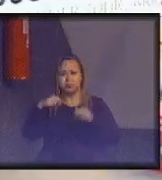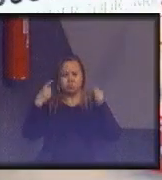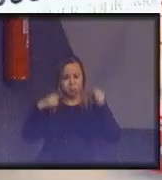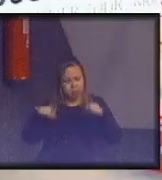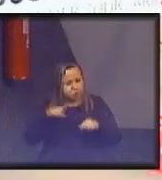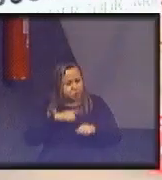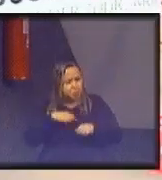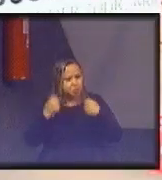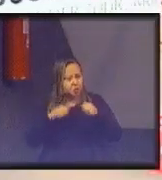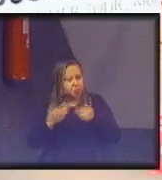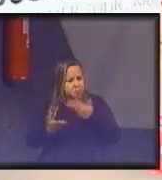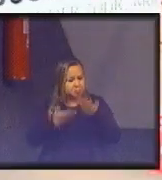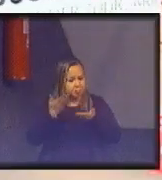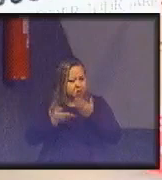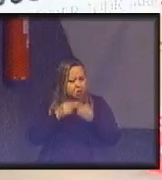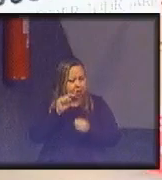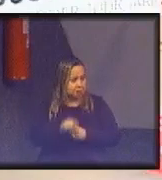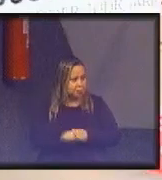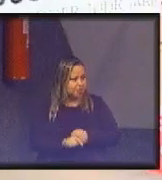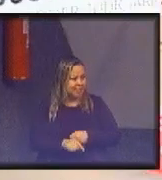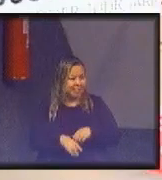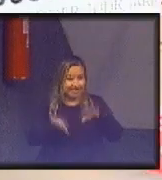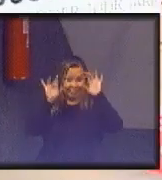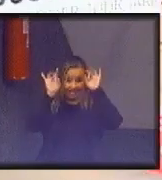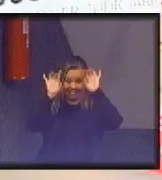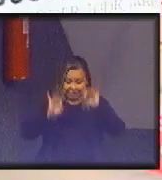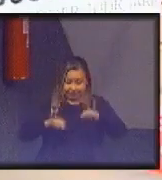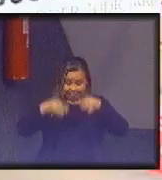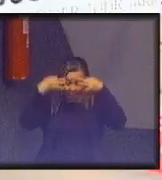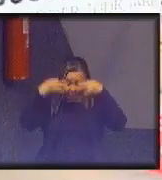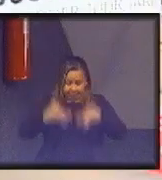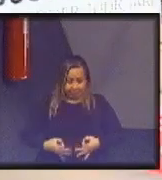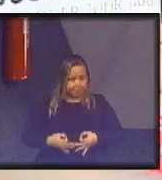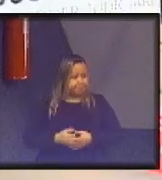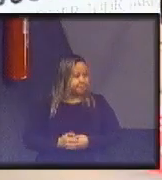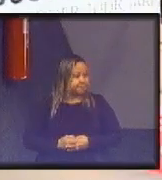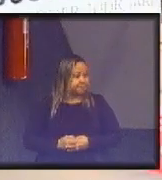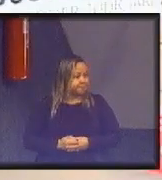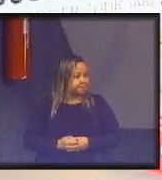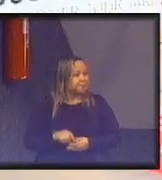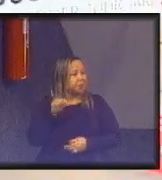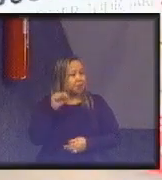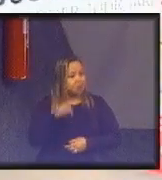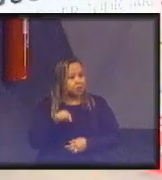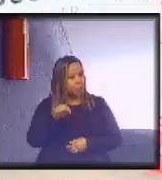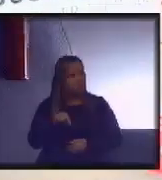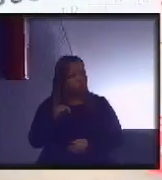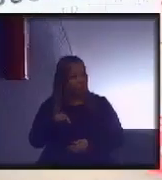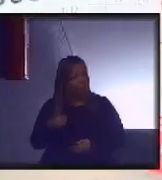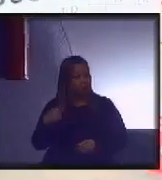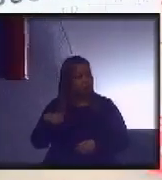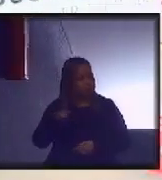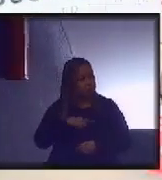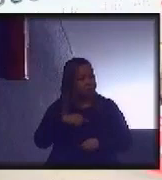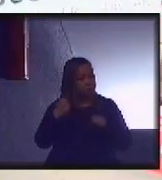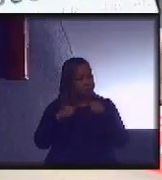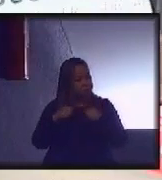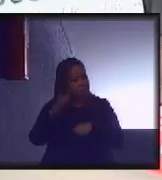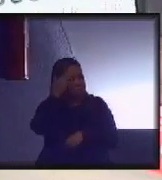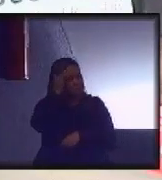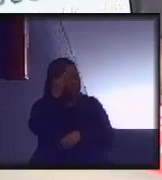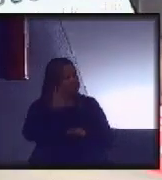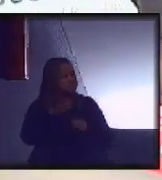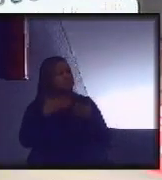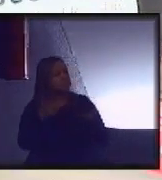isso com extrema seriedade. Para isso, a gente precisa entender quais